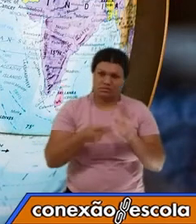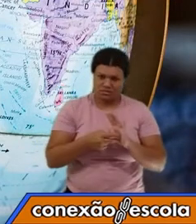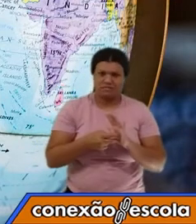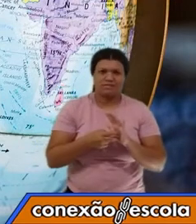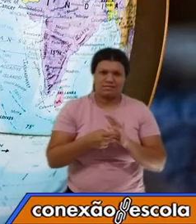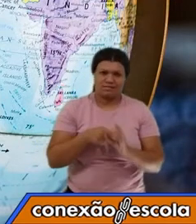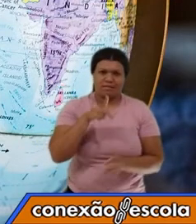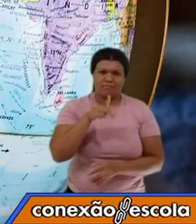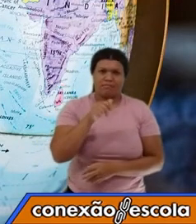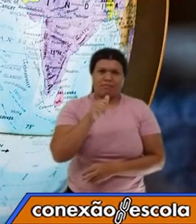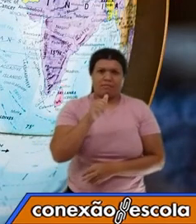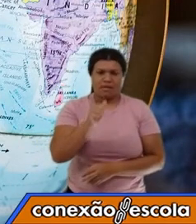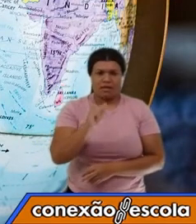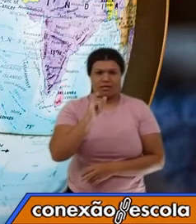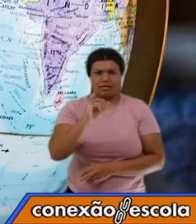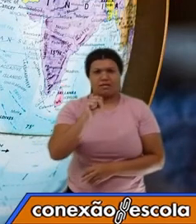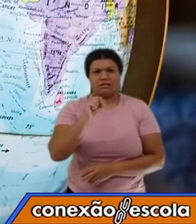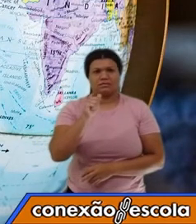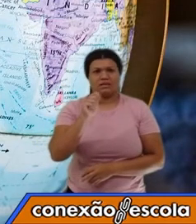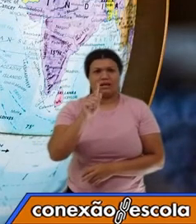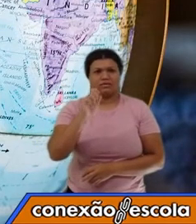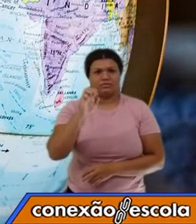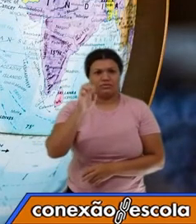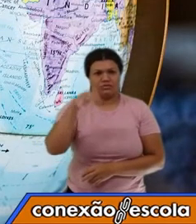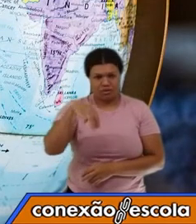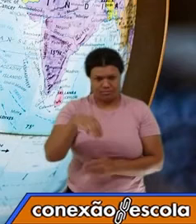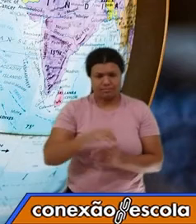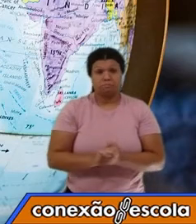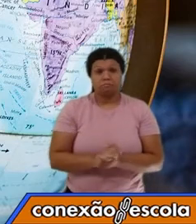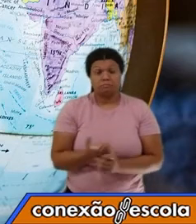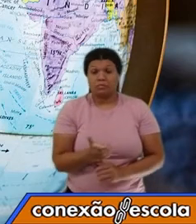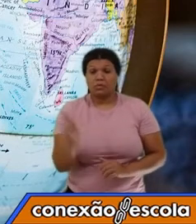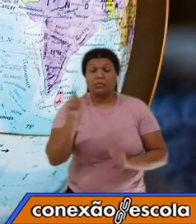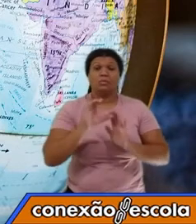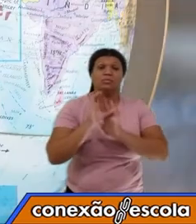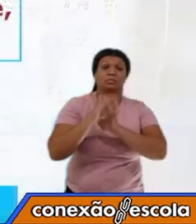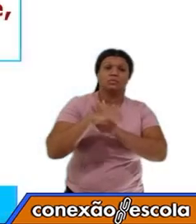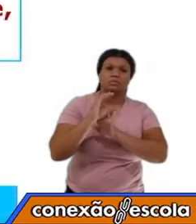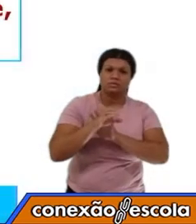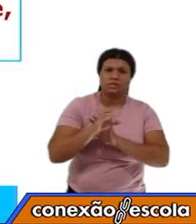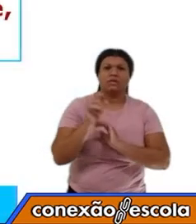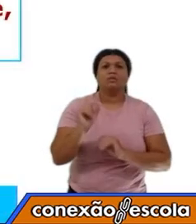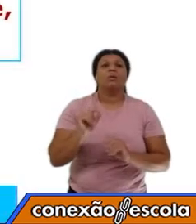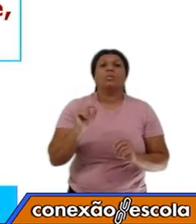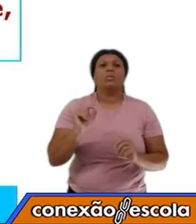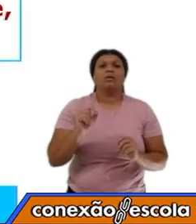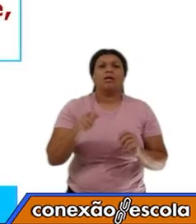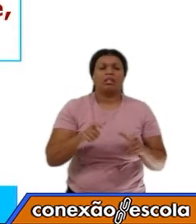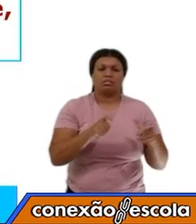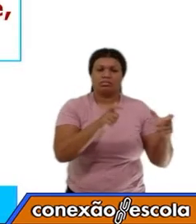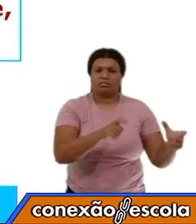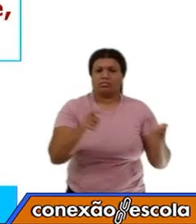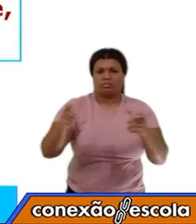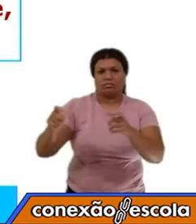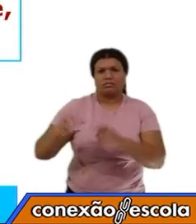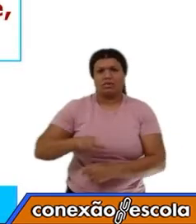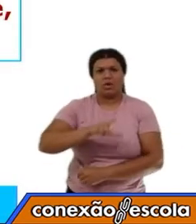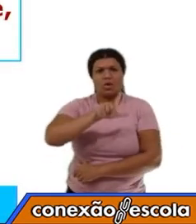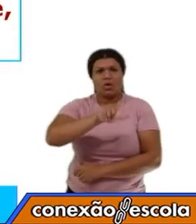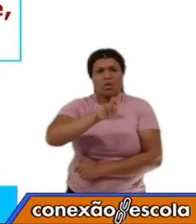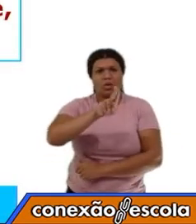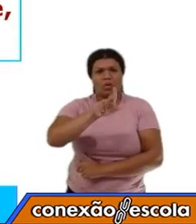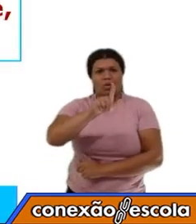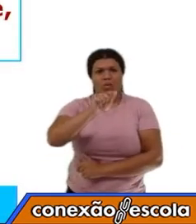paisagem. Ok, pessoal? Um outro conceito, então, é o conceito de lugar. Olha aí a pergunta.